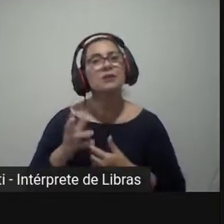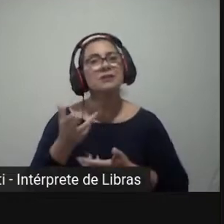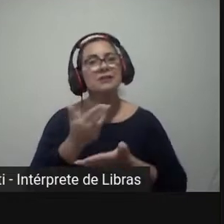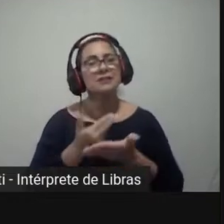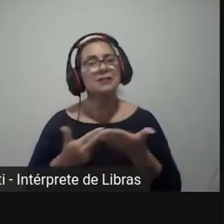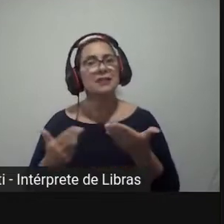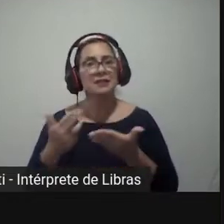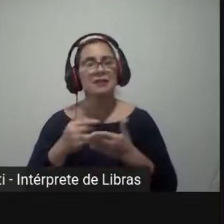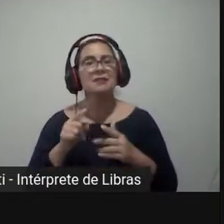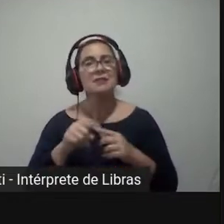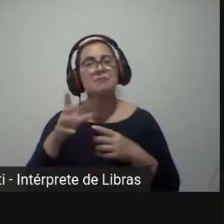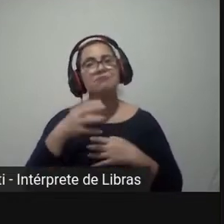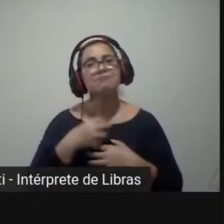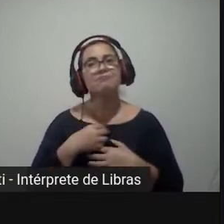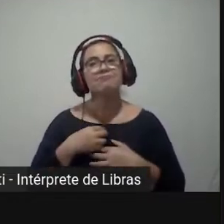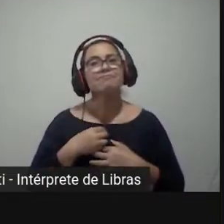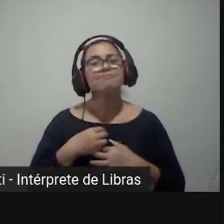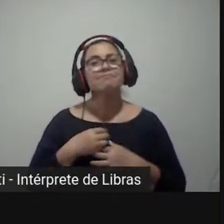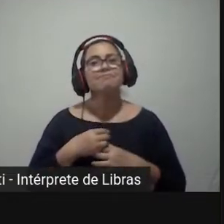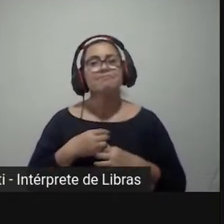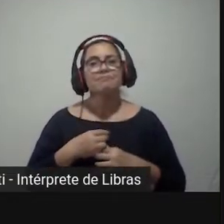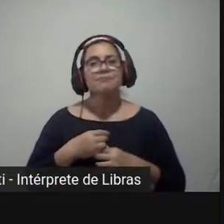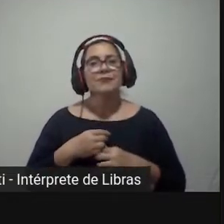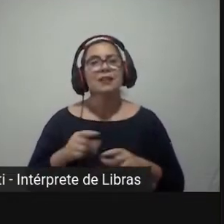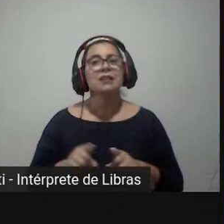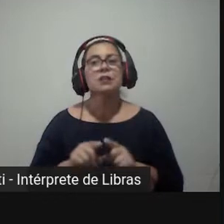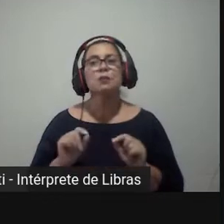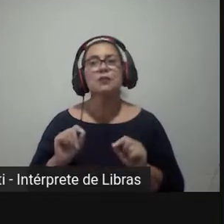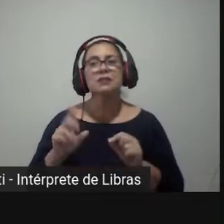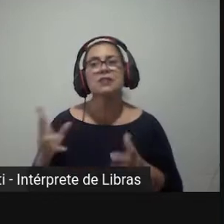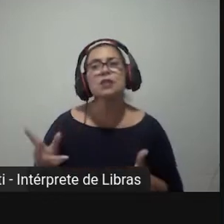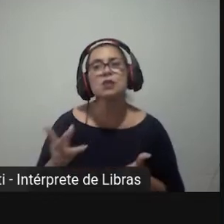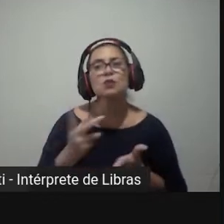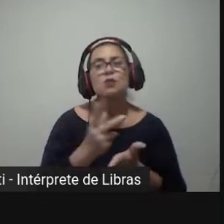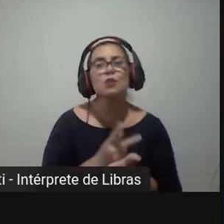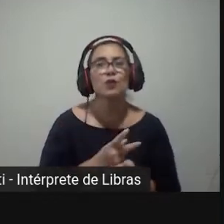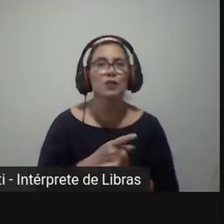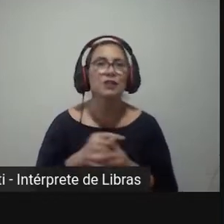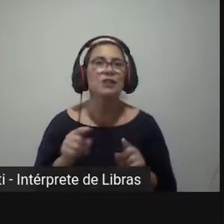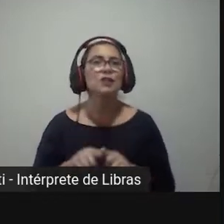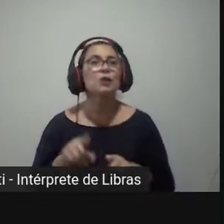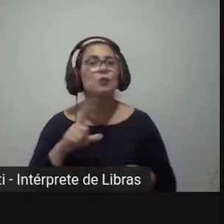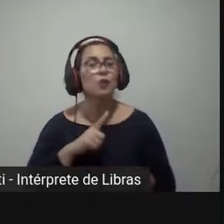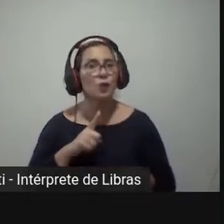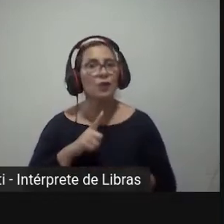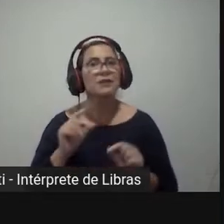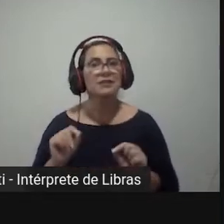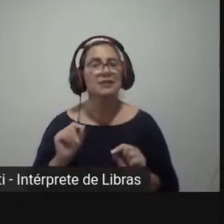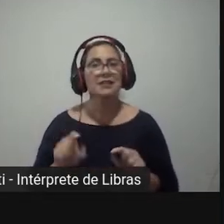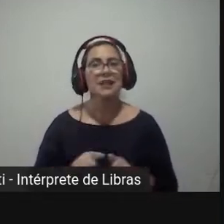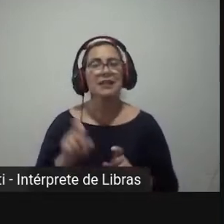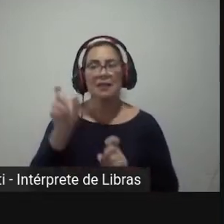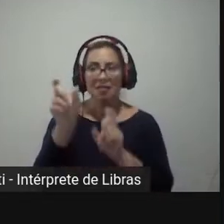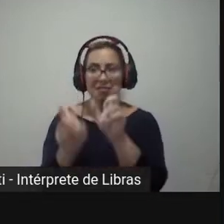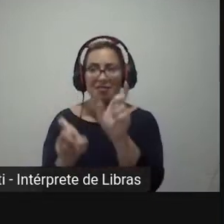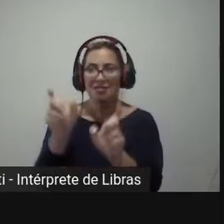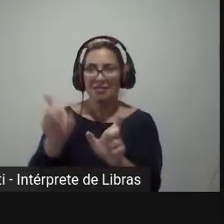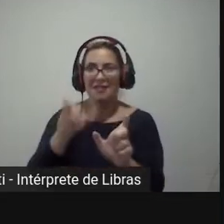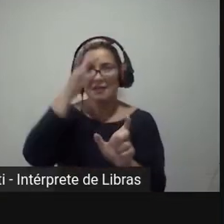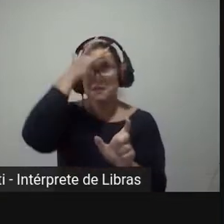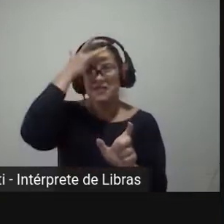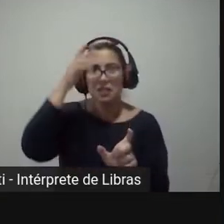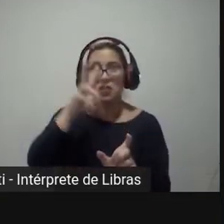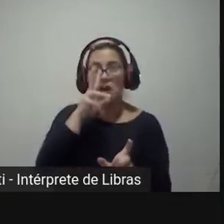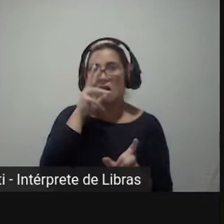fenômeno que acontece quando você tem, geralmente, um candidato forte no executivo